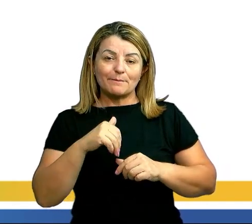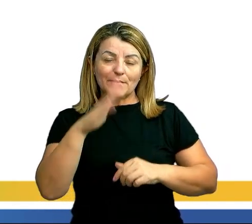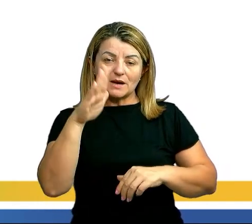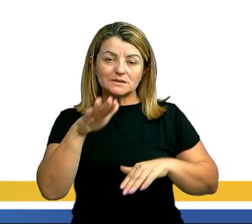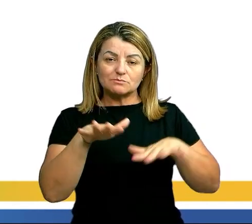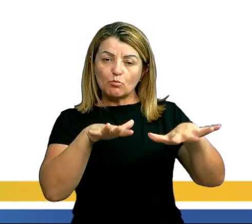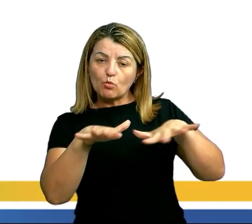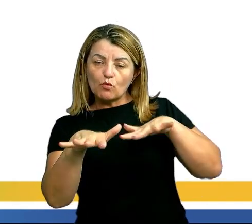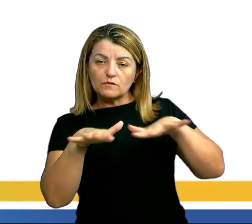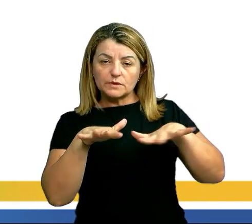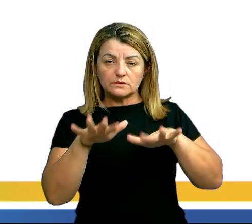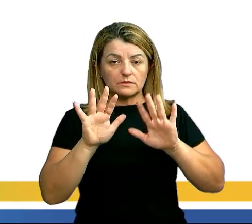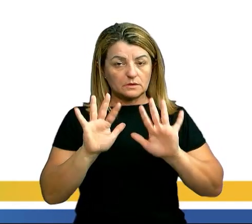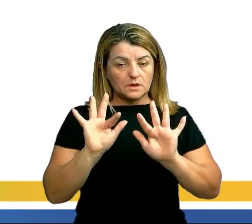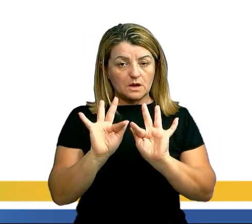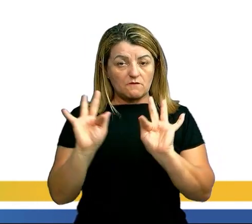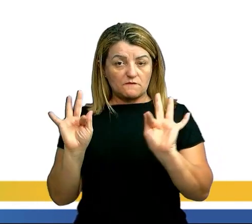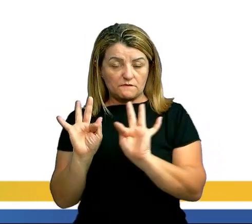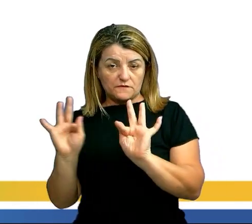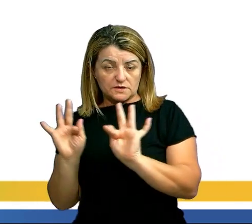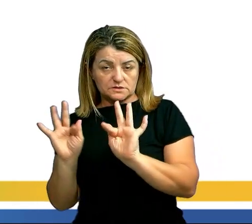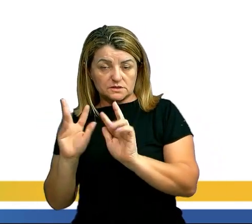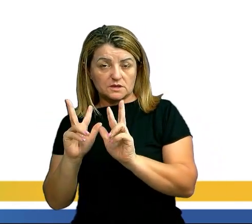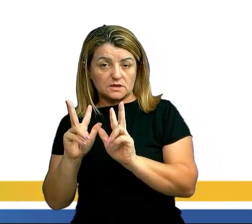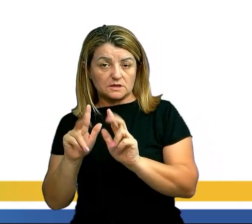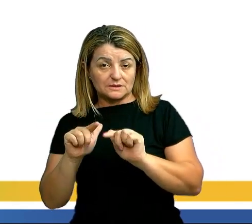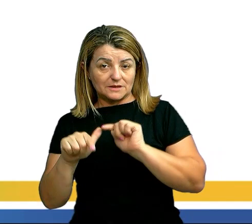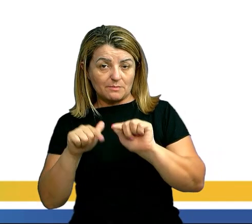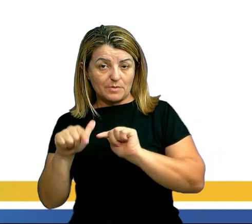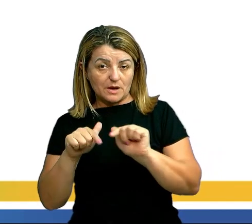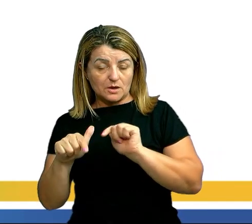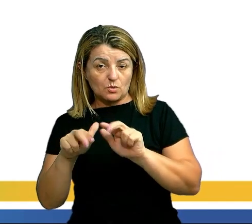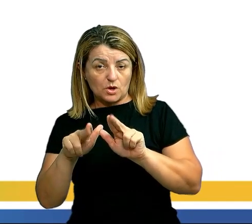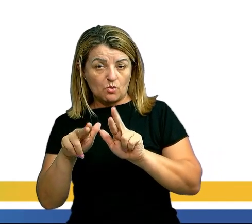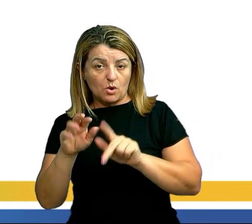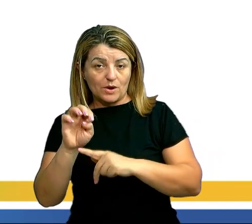Lembrando que, na física, trabalho é igual à energia.